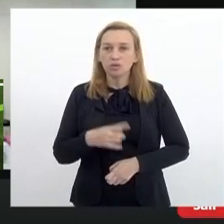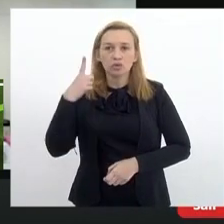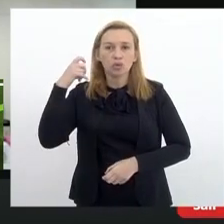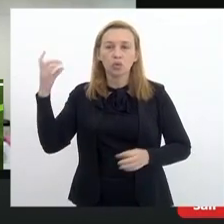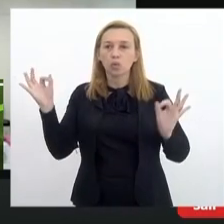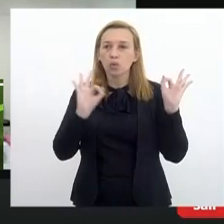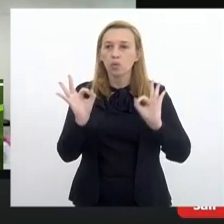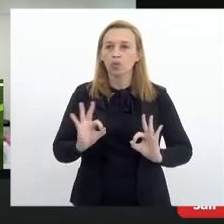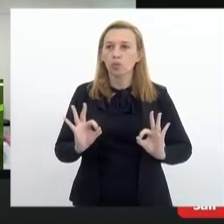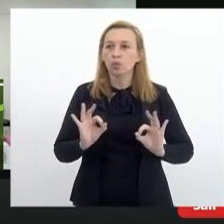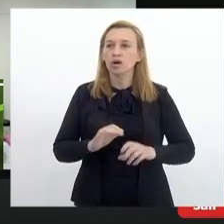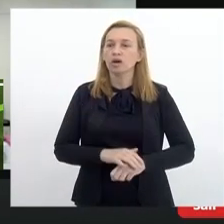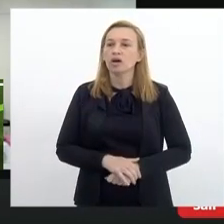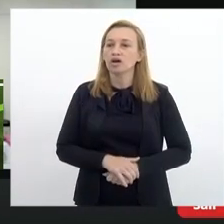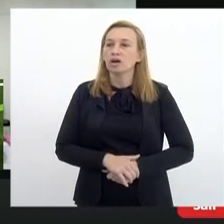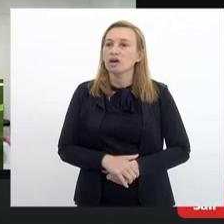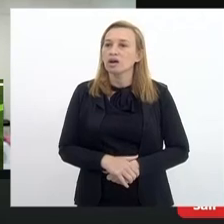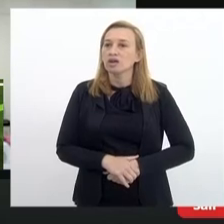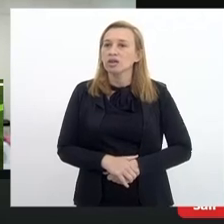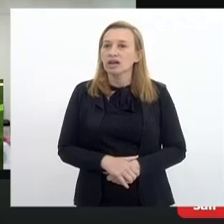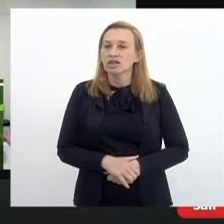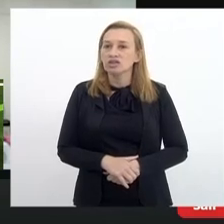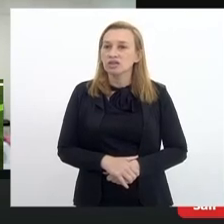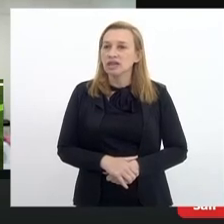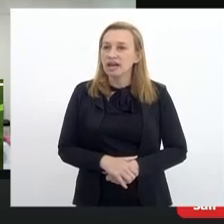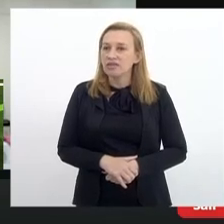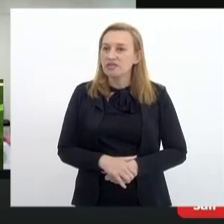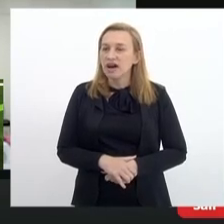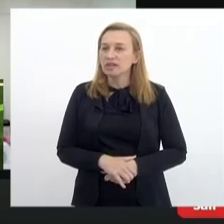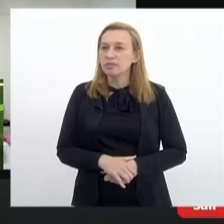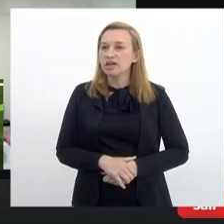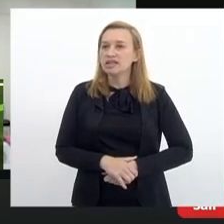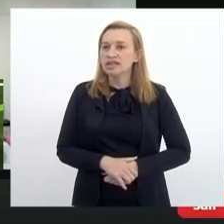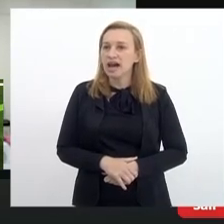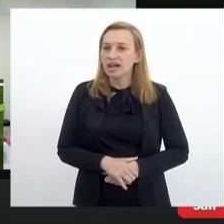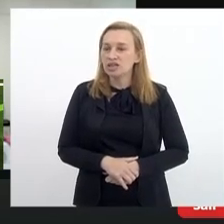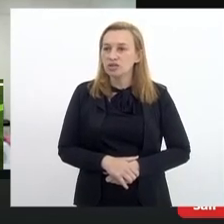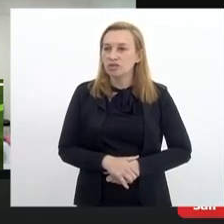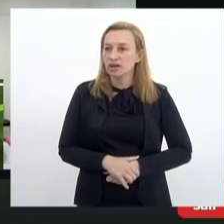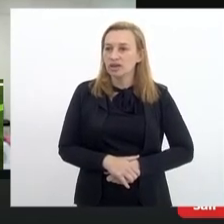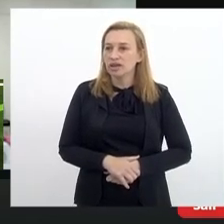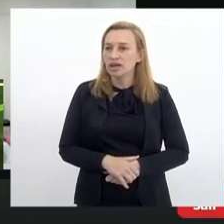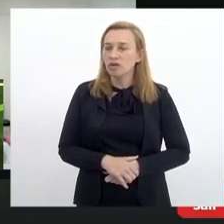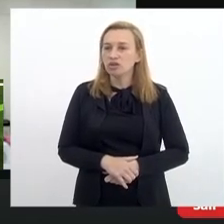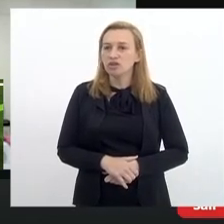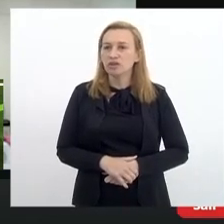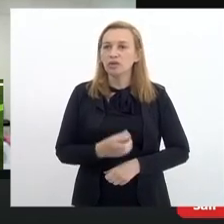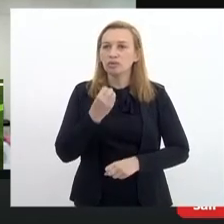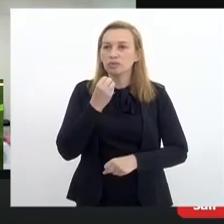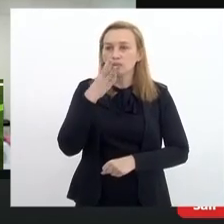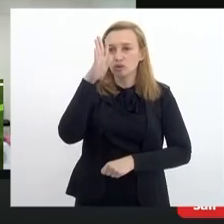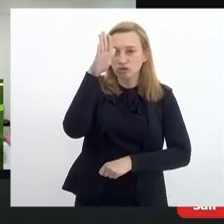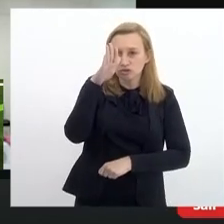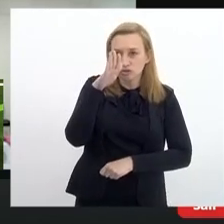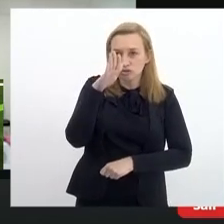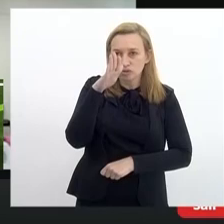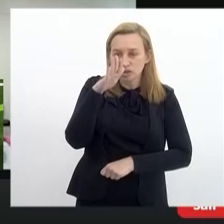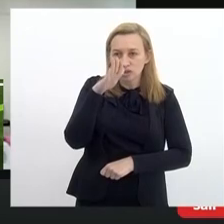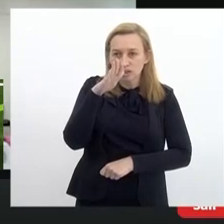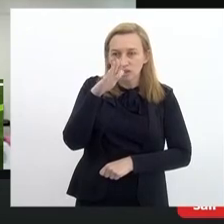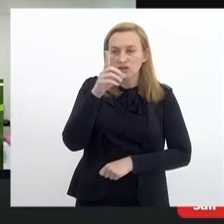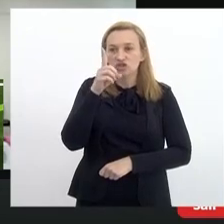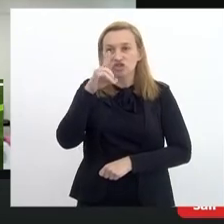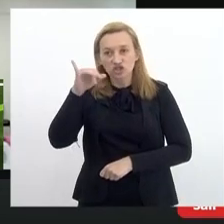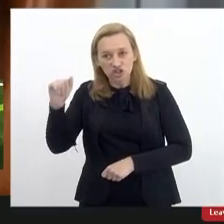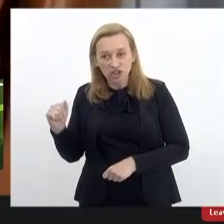microfone Fátima é que abriu o microfone Fátima isso esqueci então bom dia eu